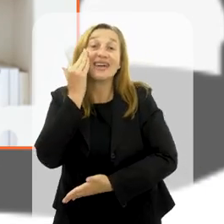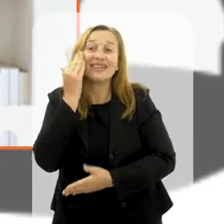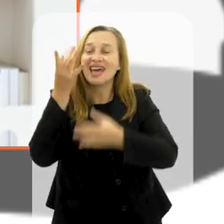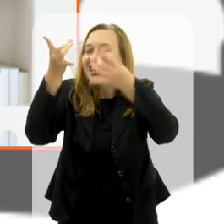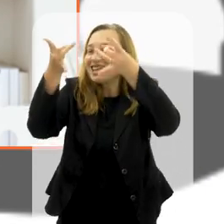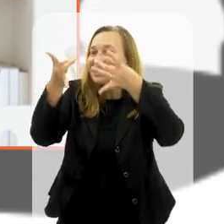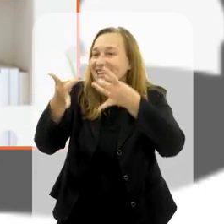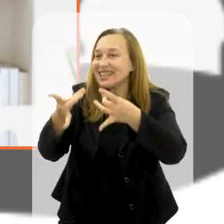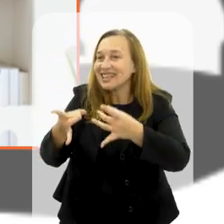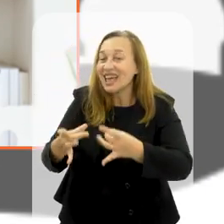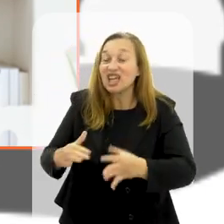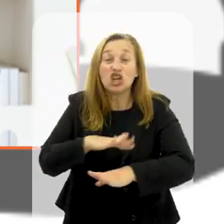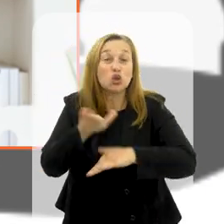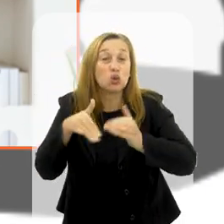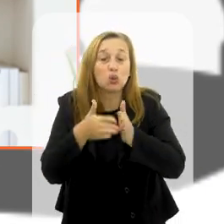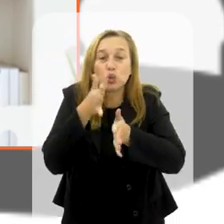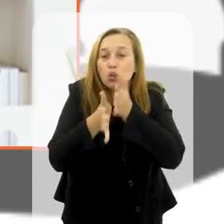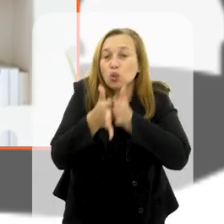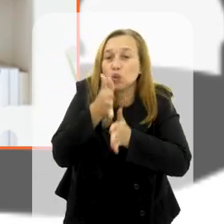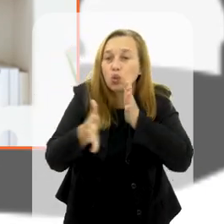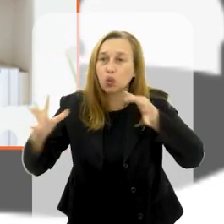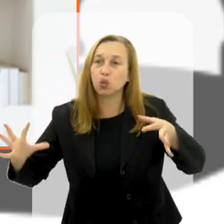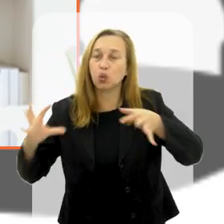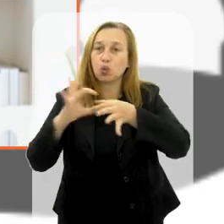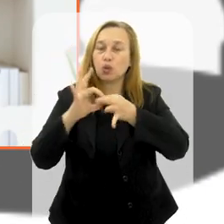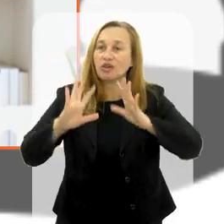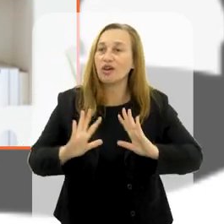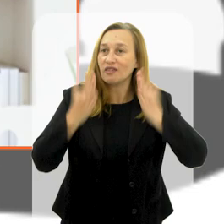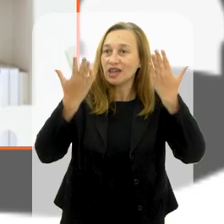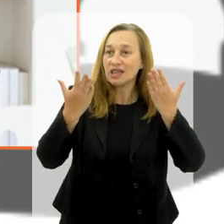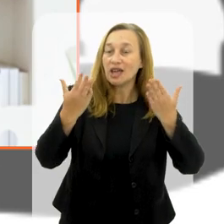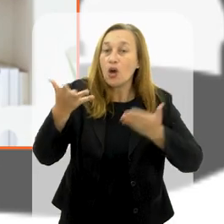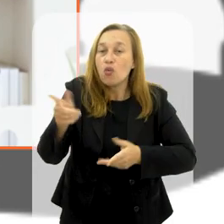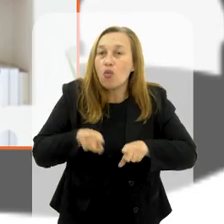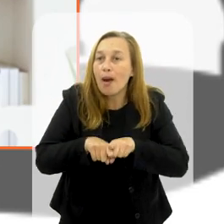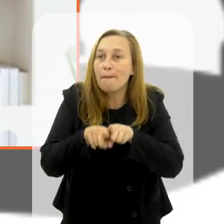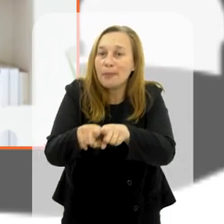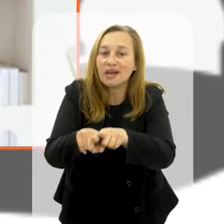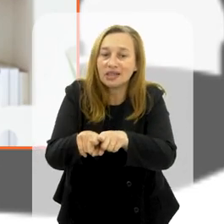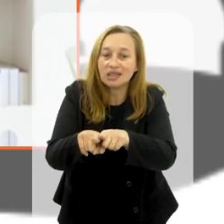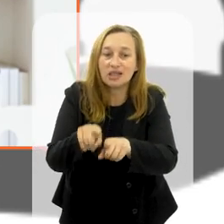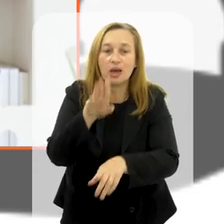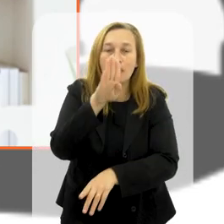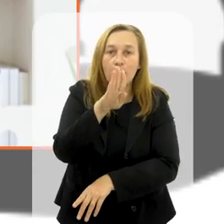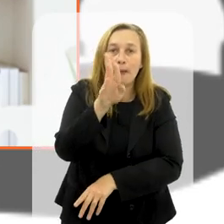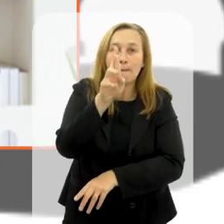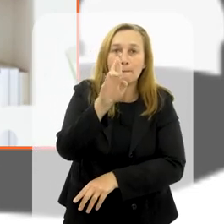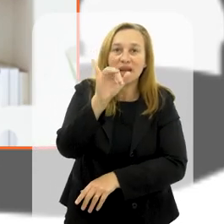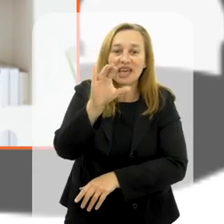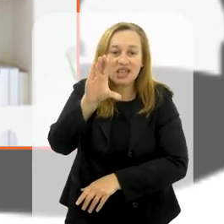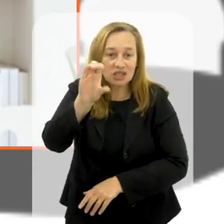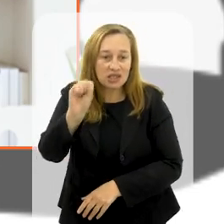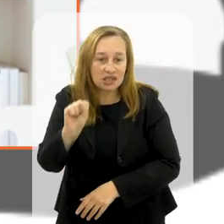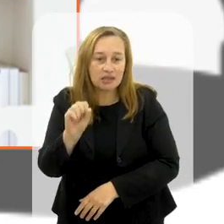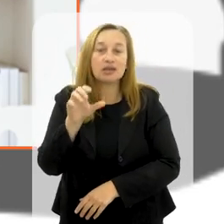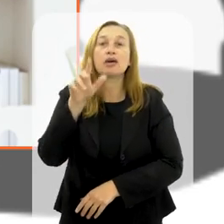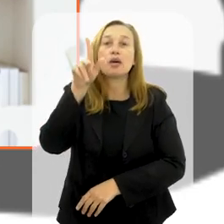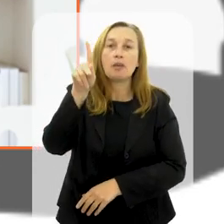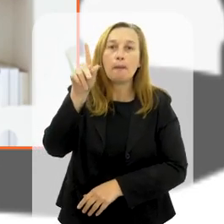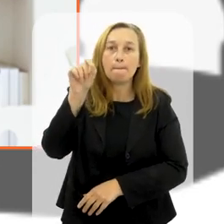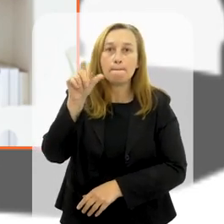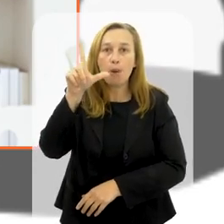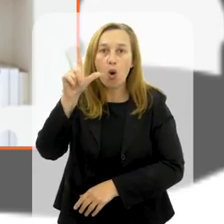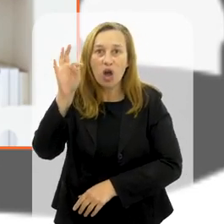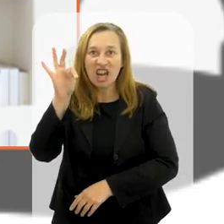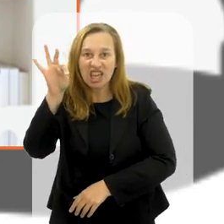toda a complexidade e as conexões do evento. Uma parceria do Bricks Policy Center, da PUC-Rio,